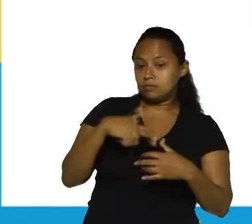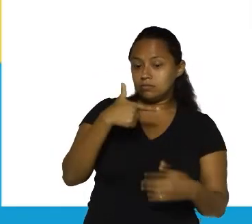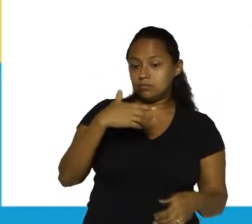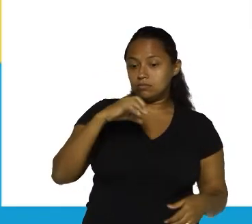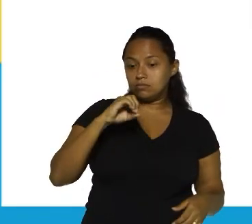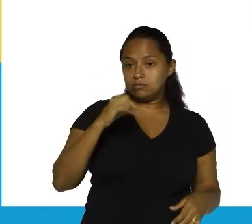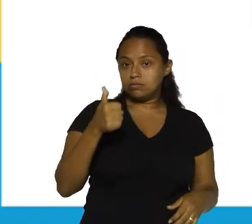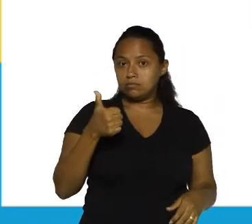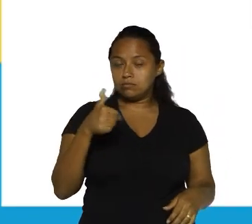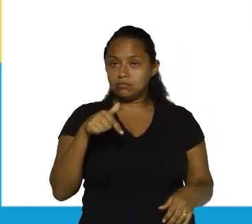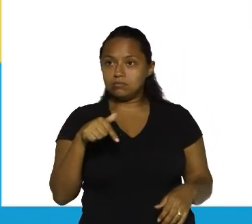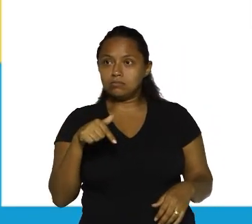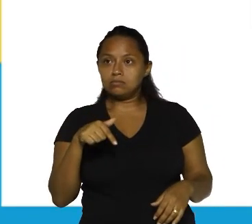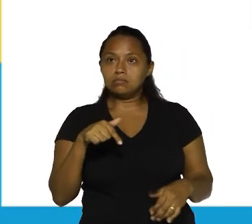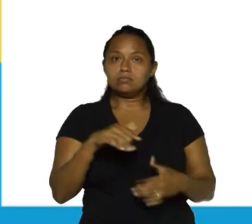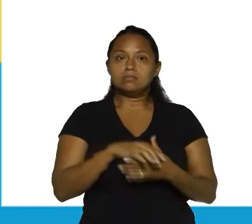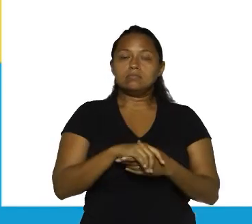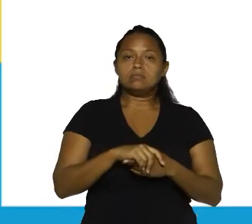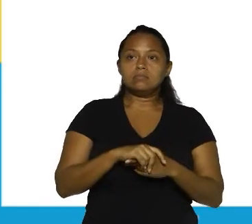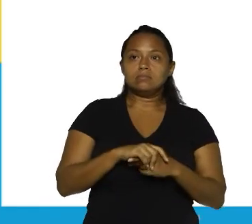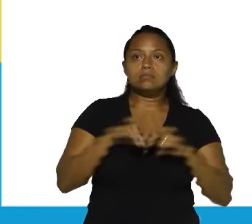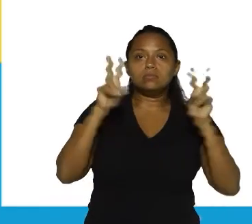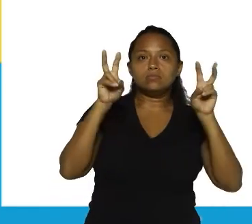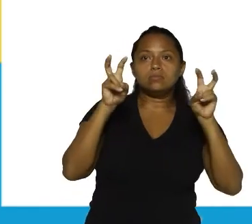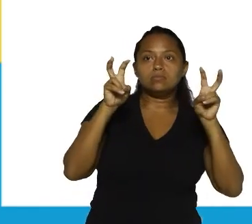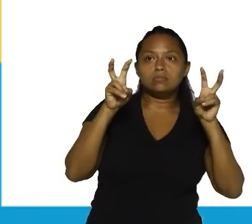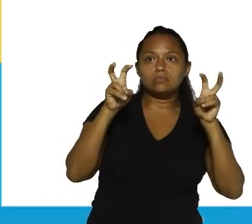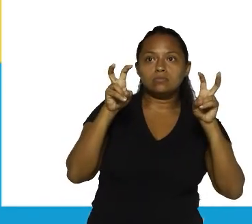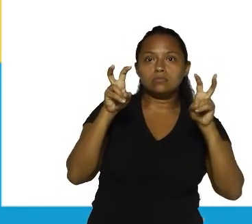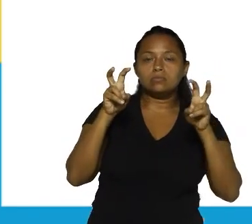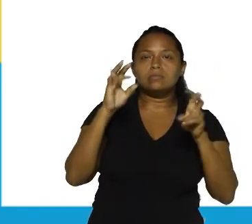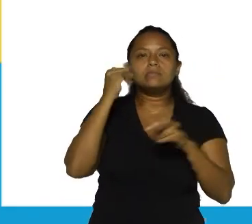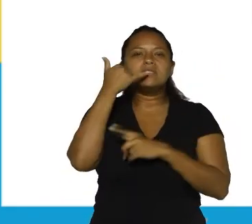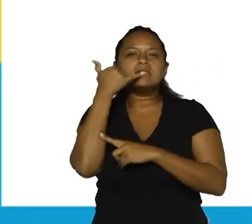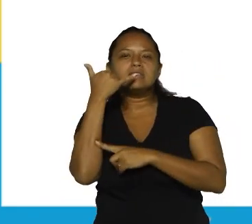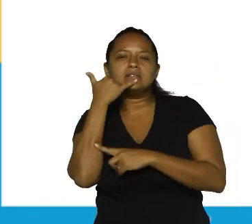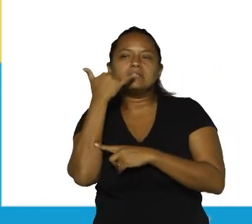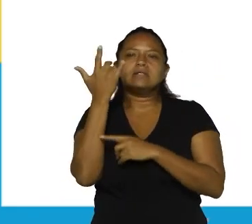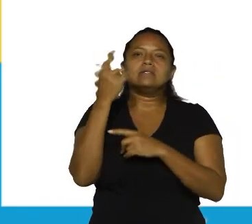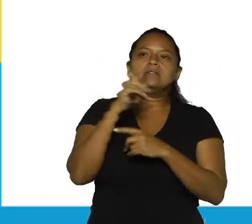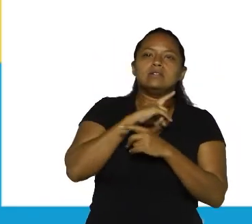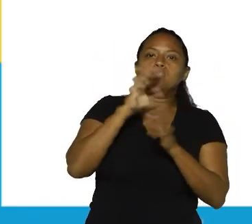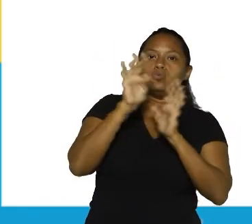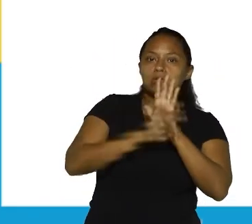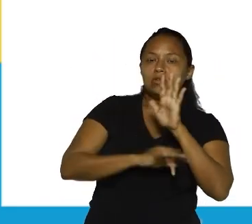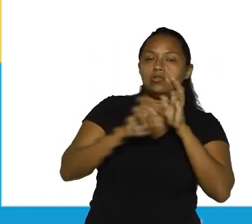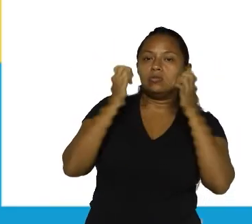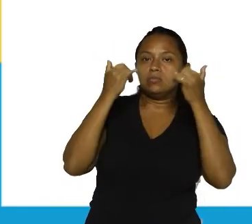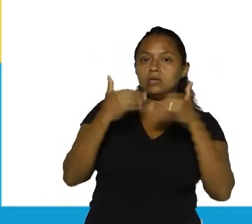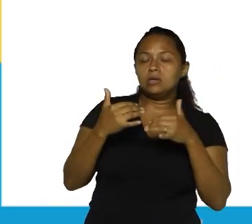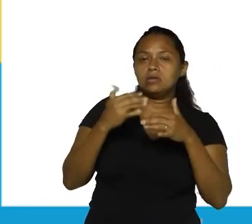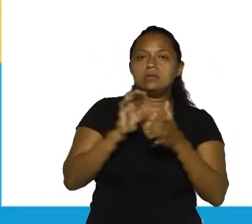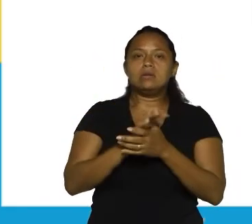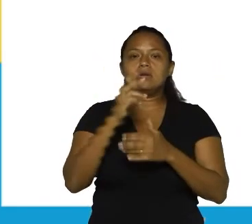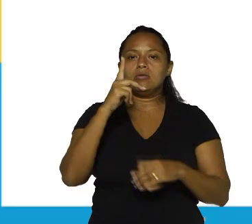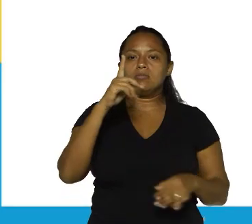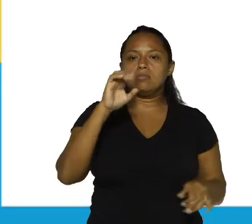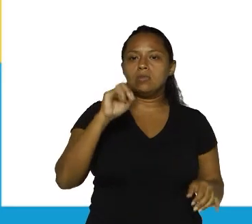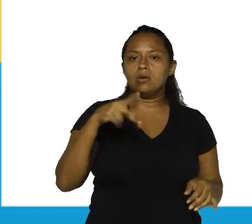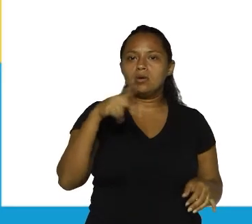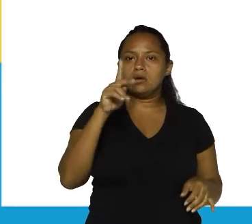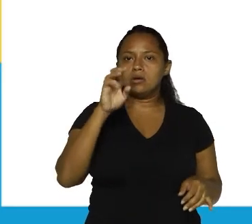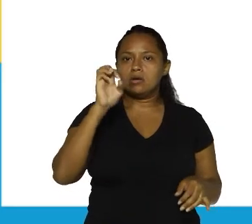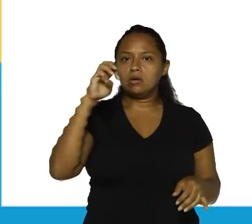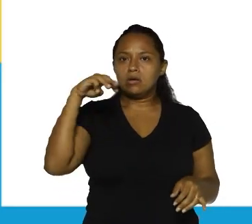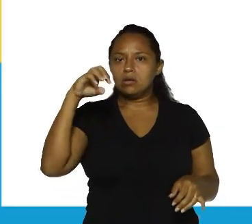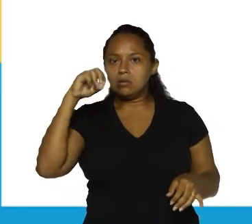de 2017. Que era sobre smartphones, né? E vinha um texto a respeito do Pokémon GO, que foi um jogo